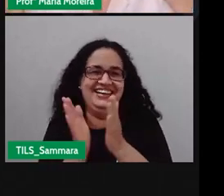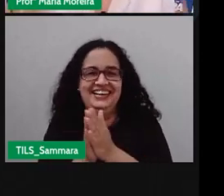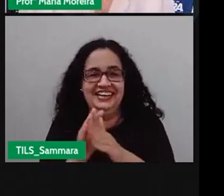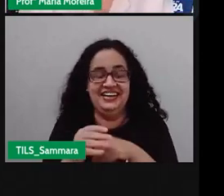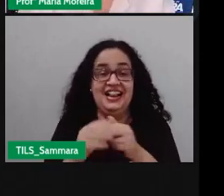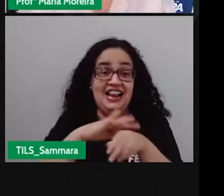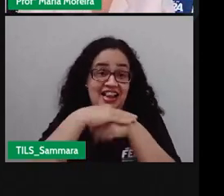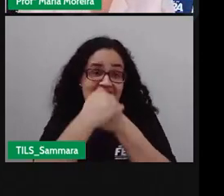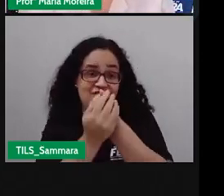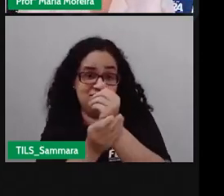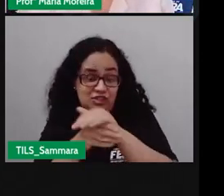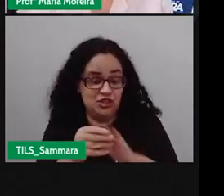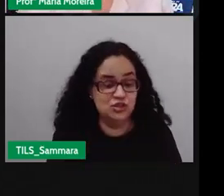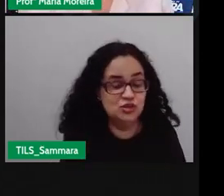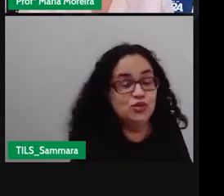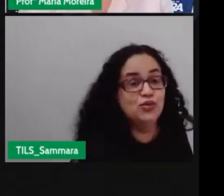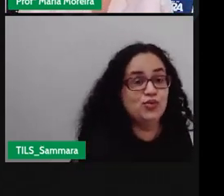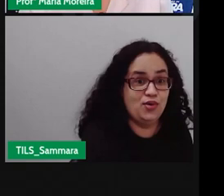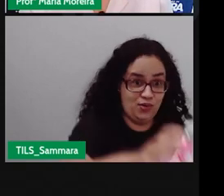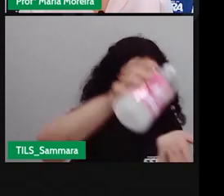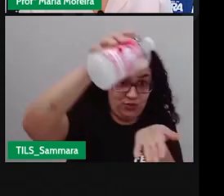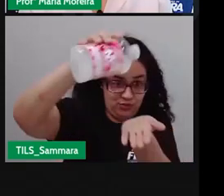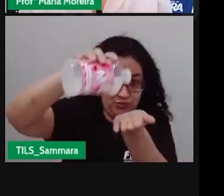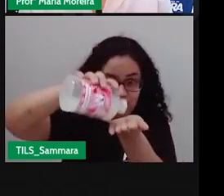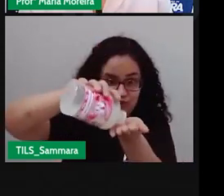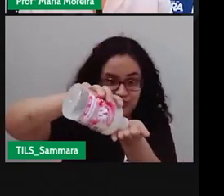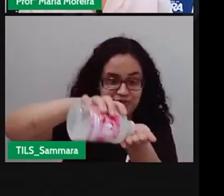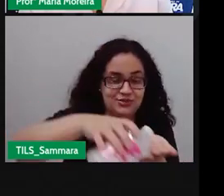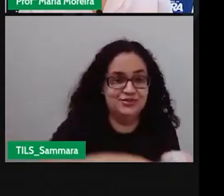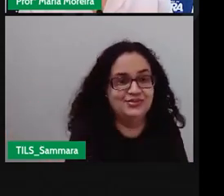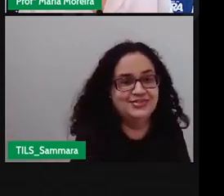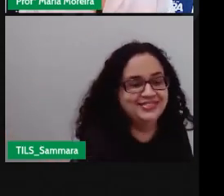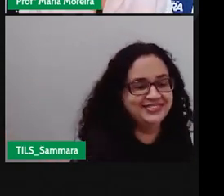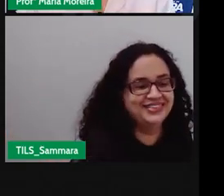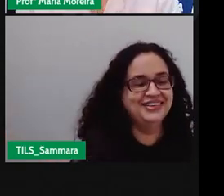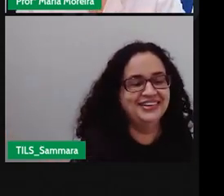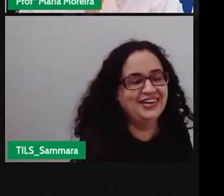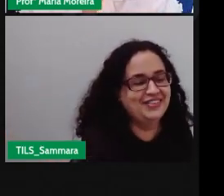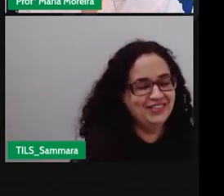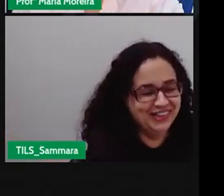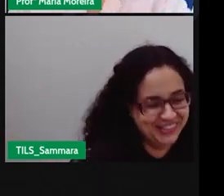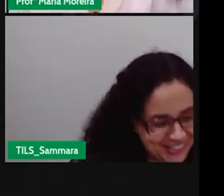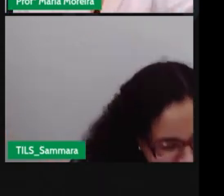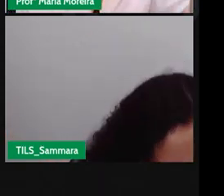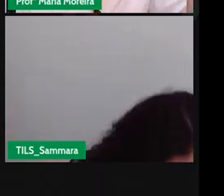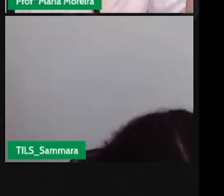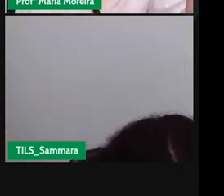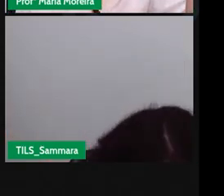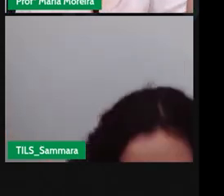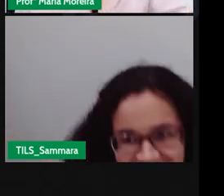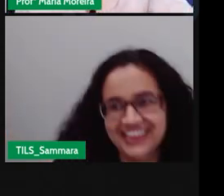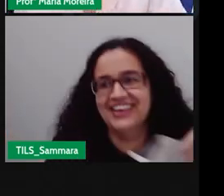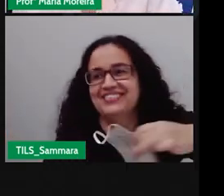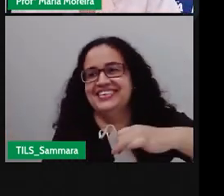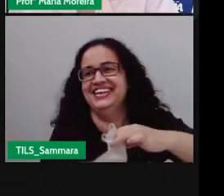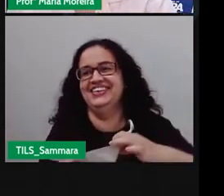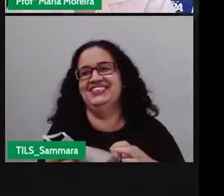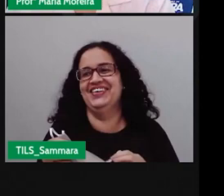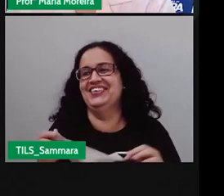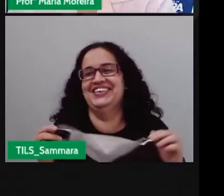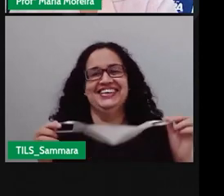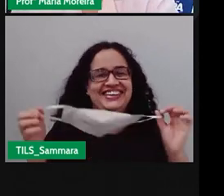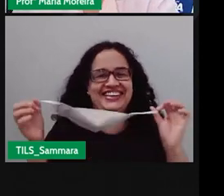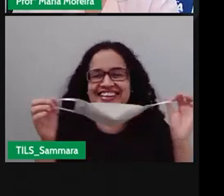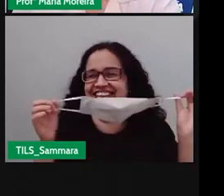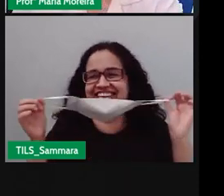lavem as mãos usem álcool em gel ó Samara já aprendeu usem álcool em gel e usem máscara andas são aí fazendo